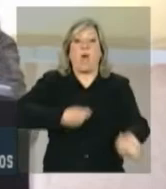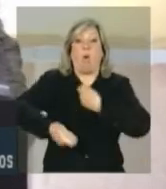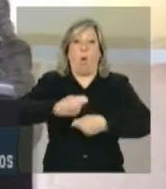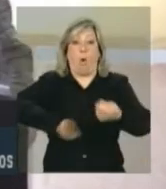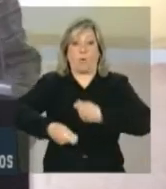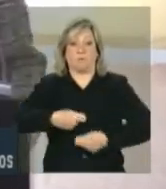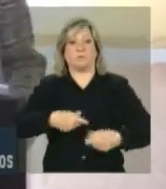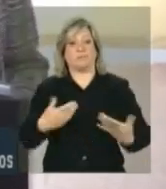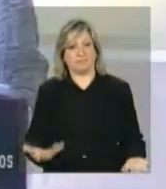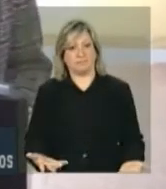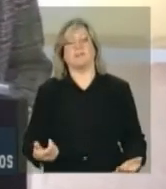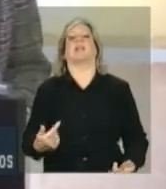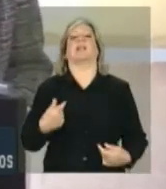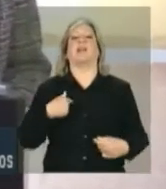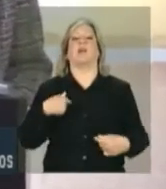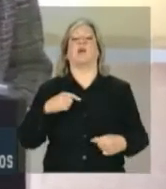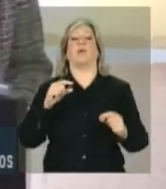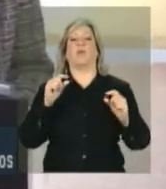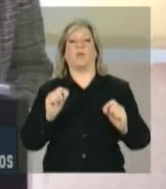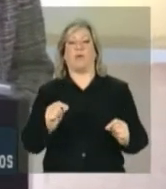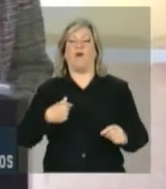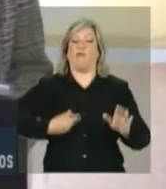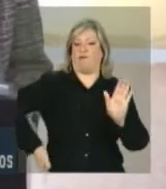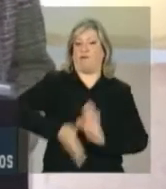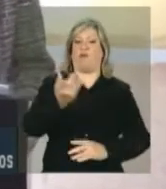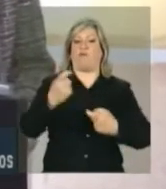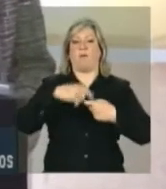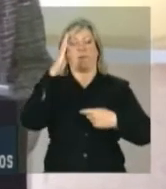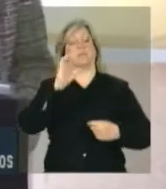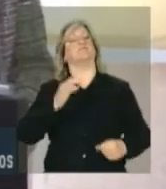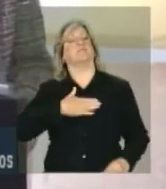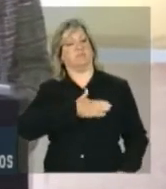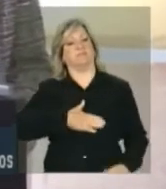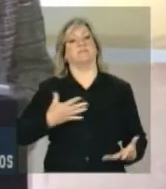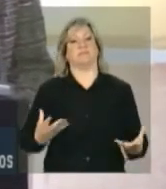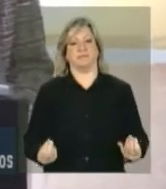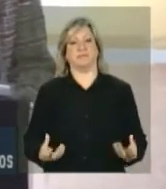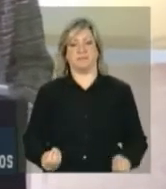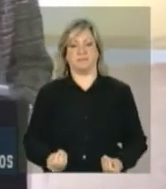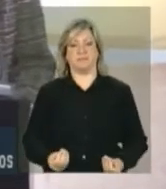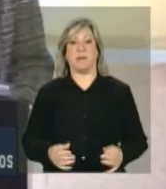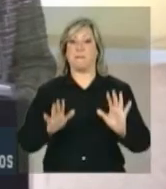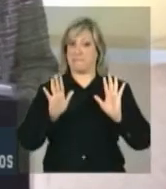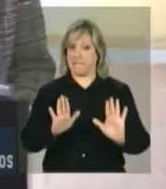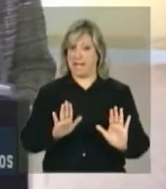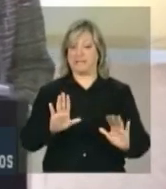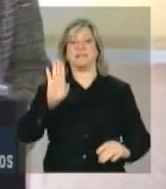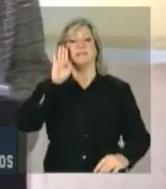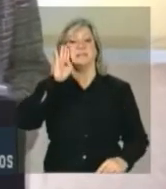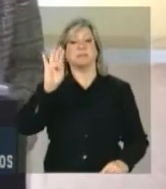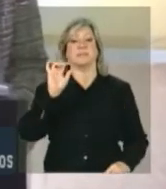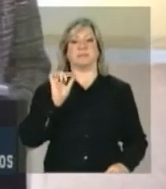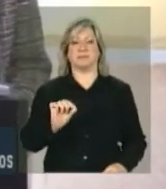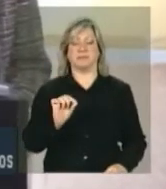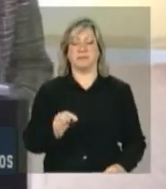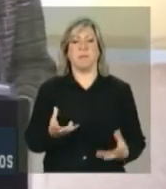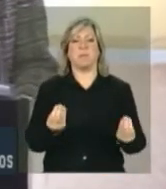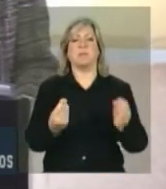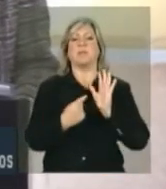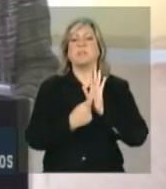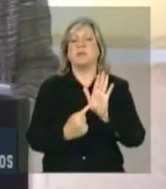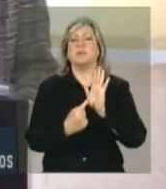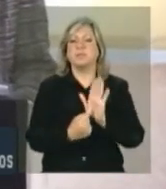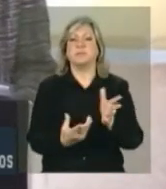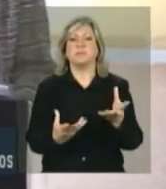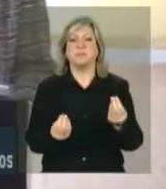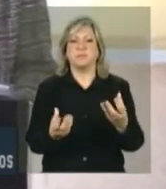então partirei daqui duplamente satisfeitas. Mas, sobretudo, pelas grandes demonstrações